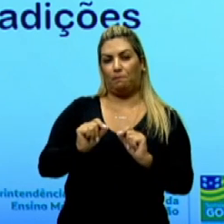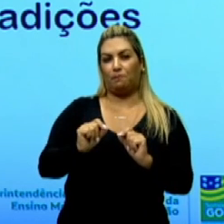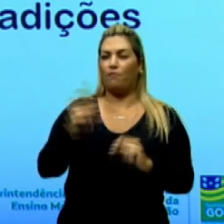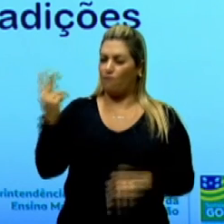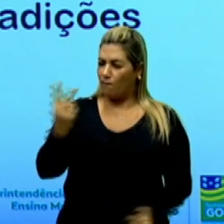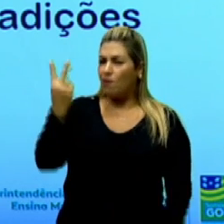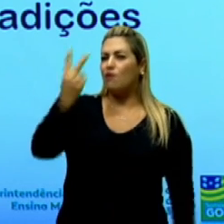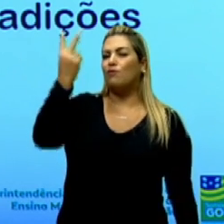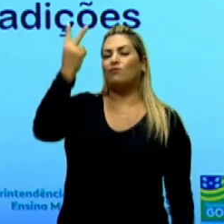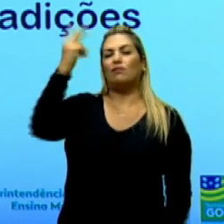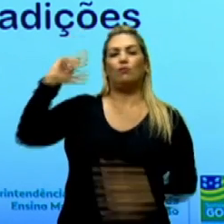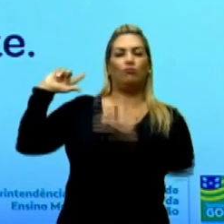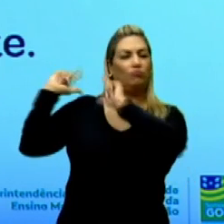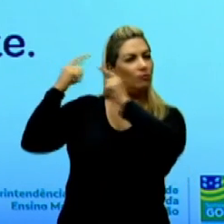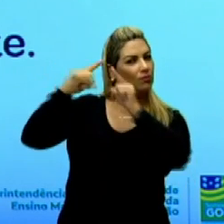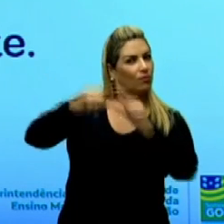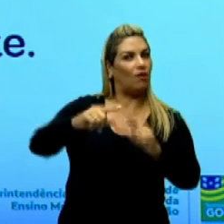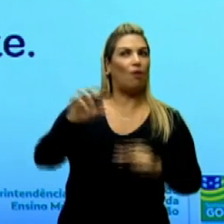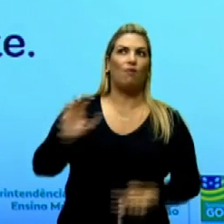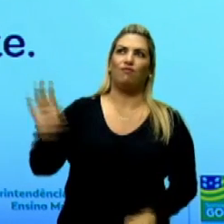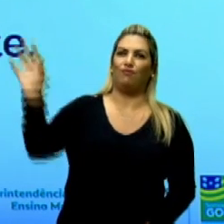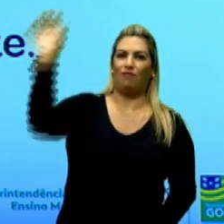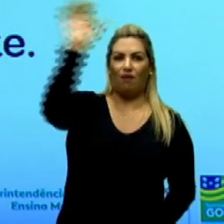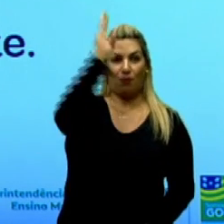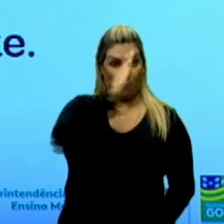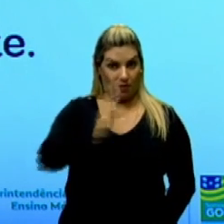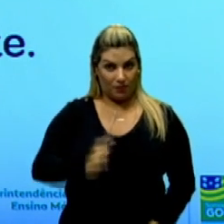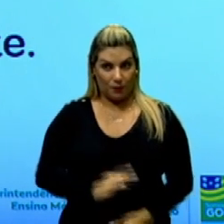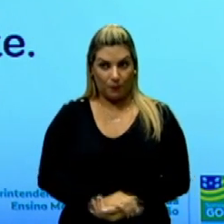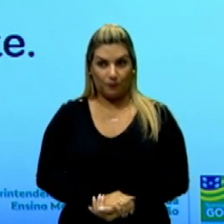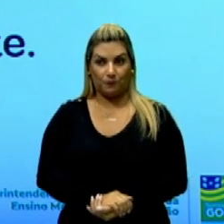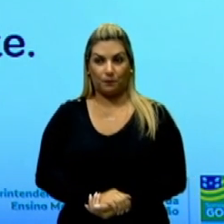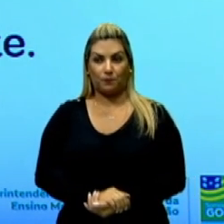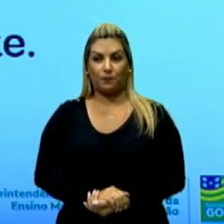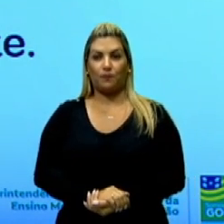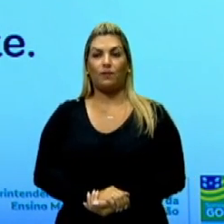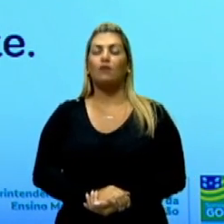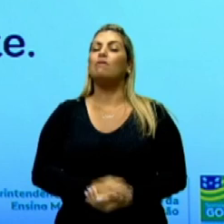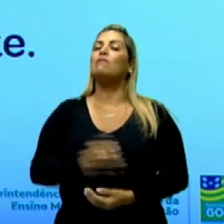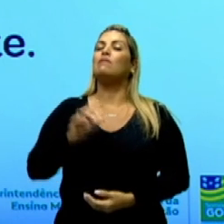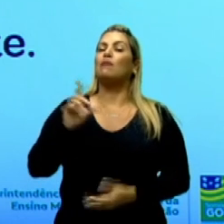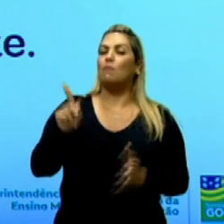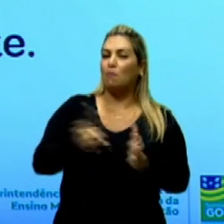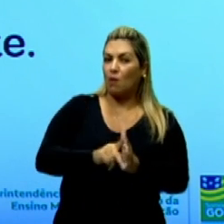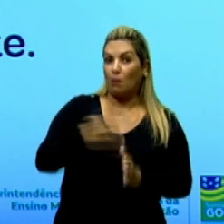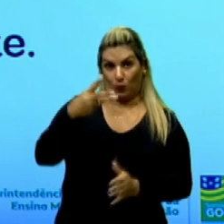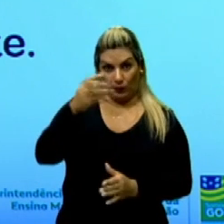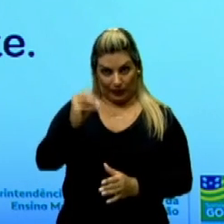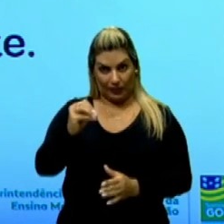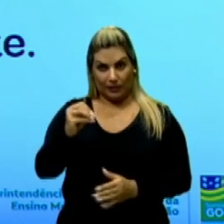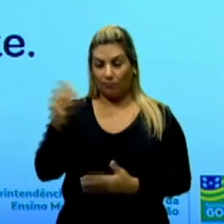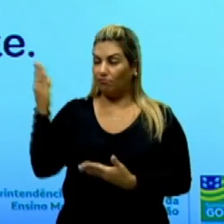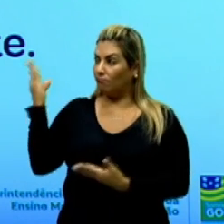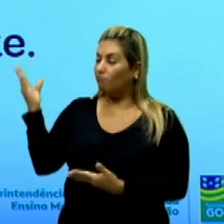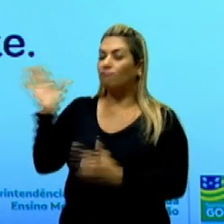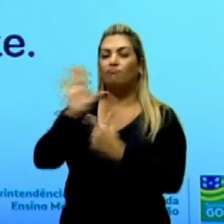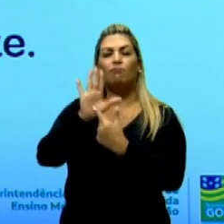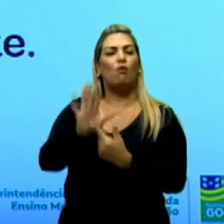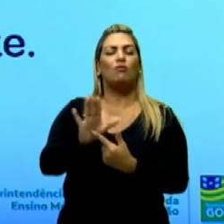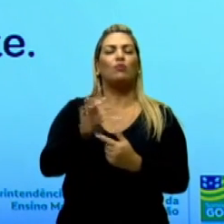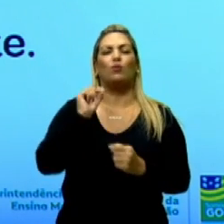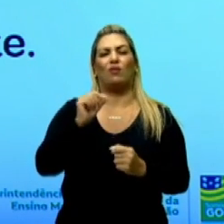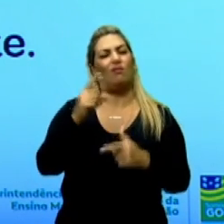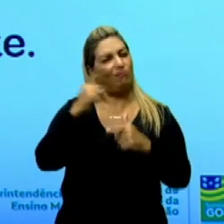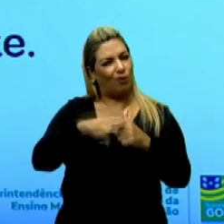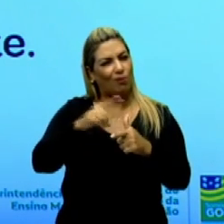valorização das tradições regionais. Então, o regionalismo de 30 revela o drama da seca e das